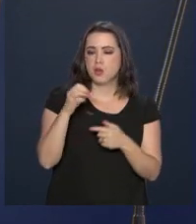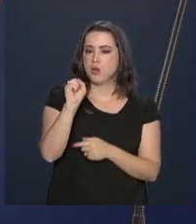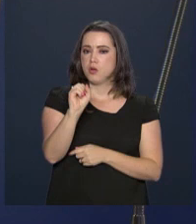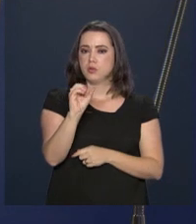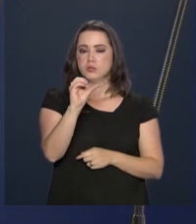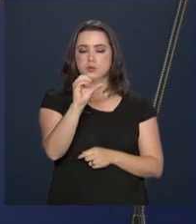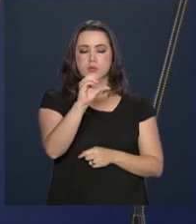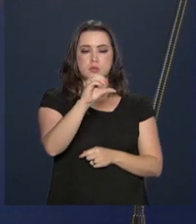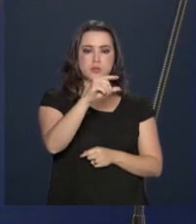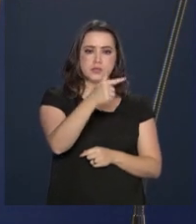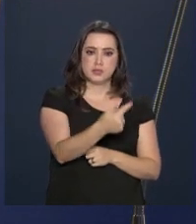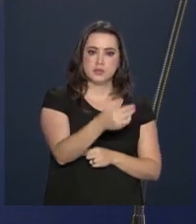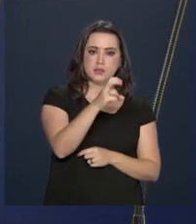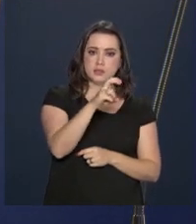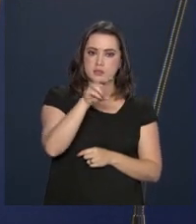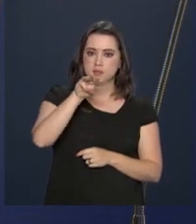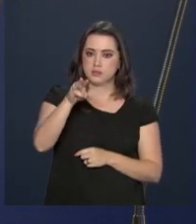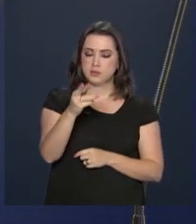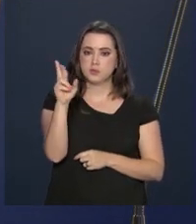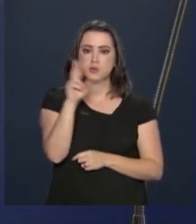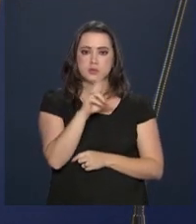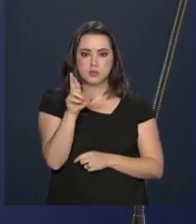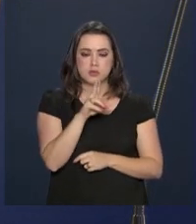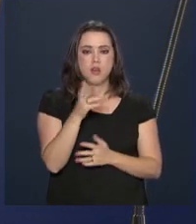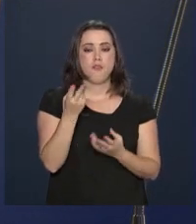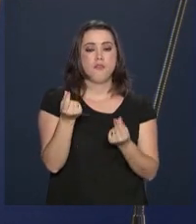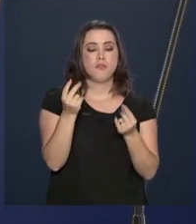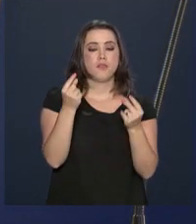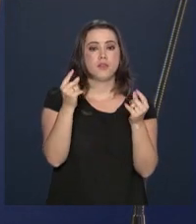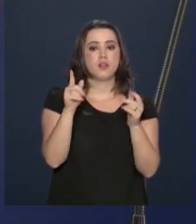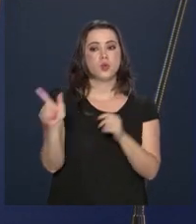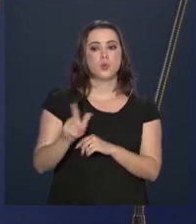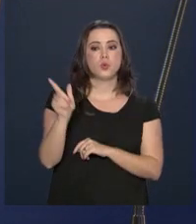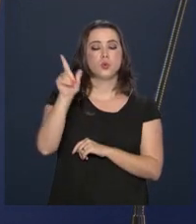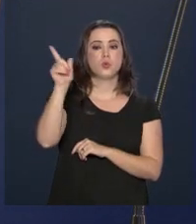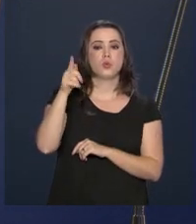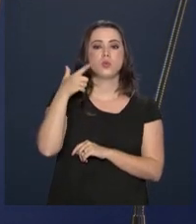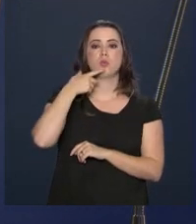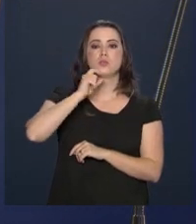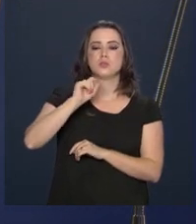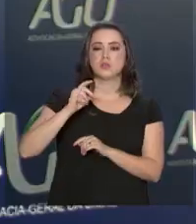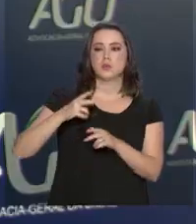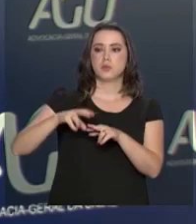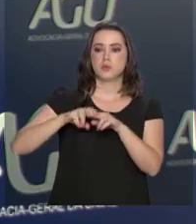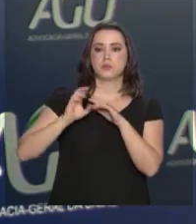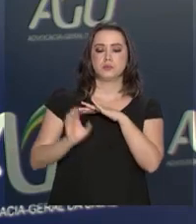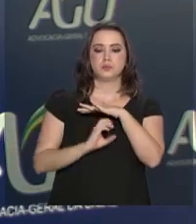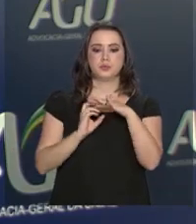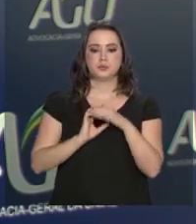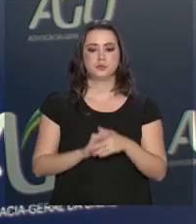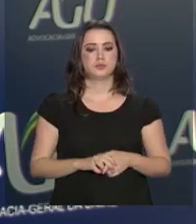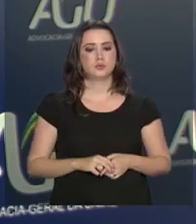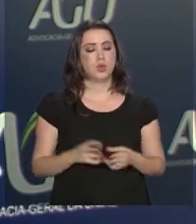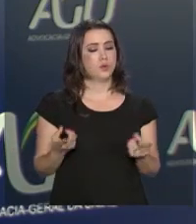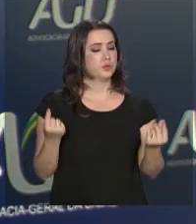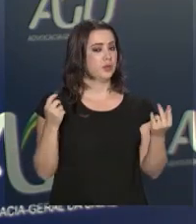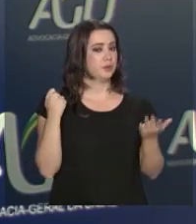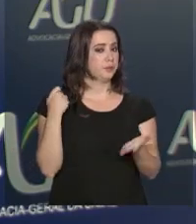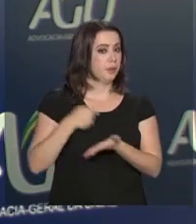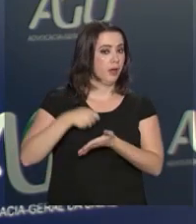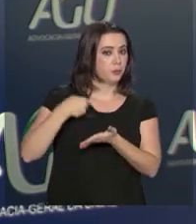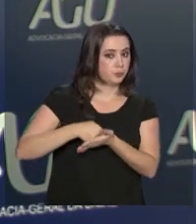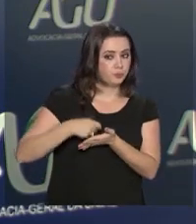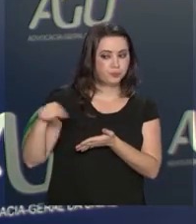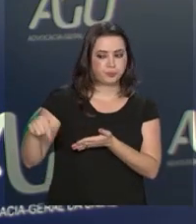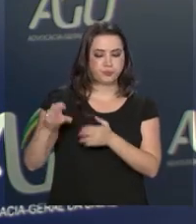875 milhões são valores correspondentes ao lucro obtido indevidamente pela empresa. Os valores a serem pagos